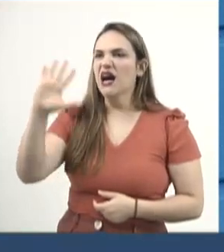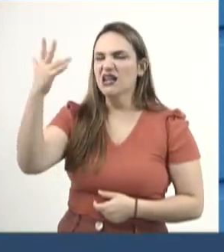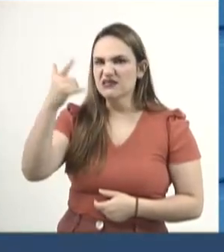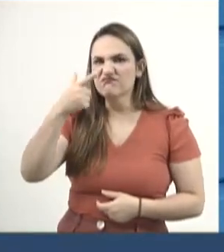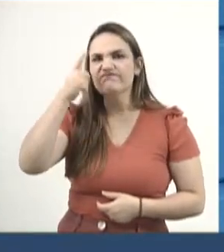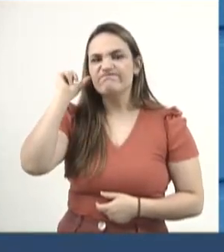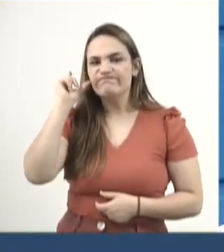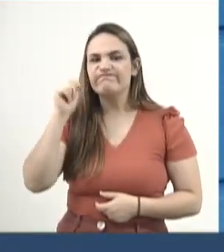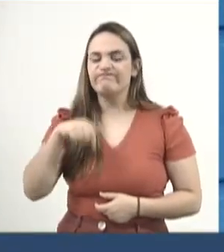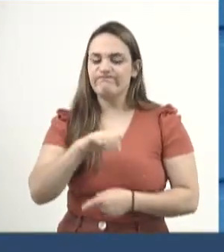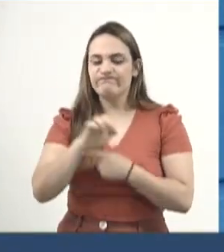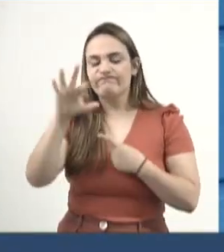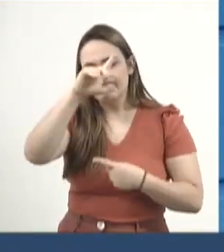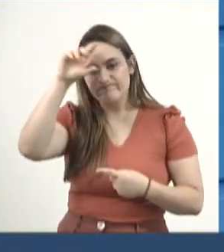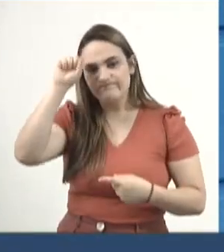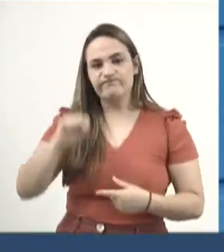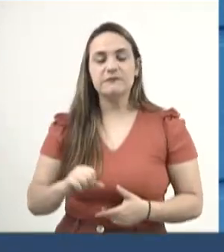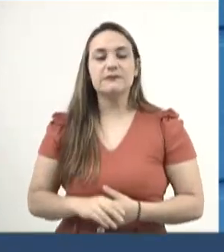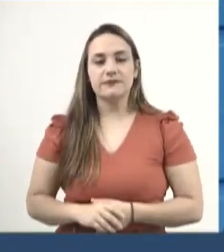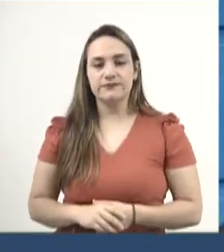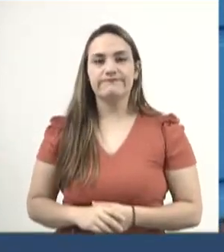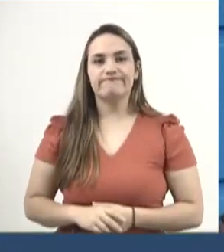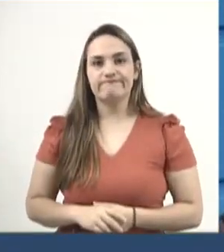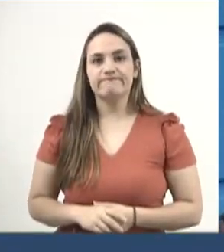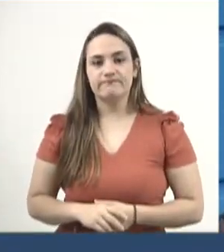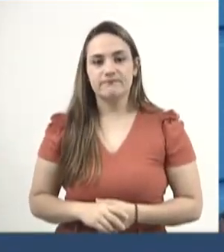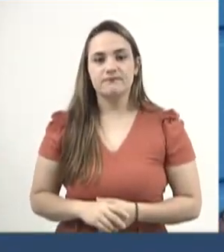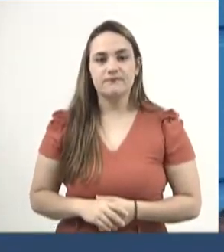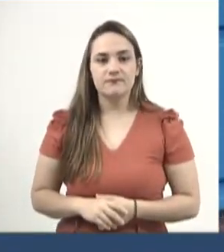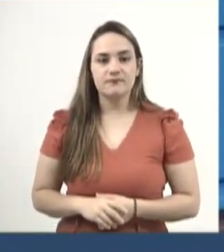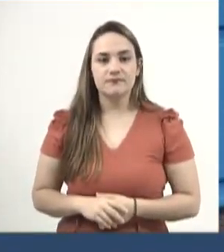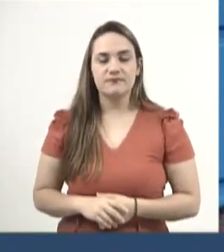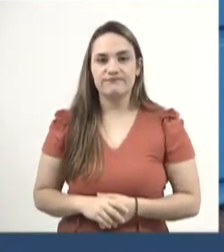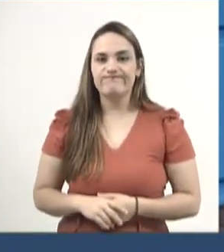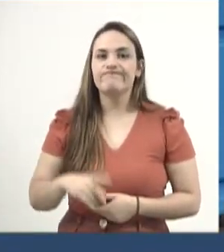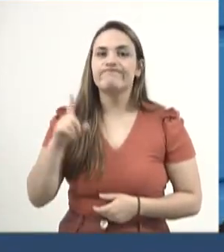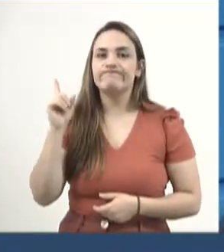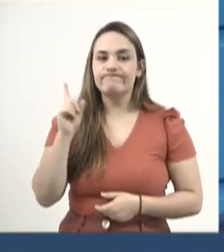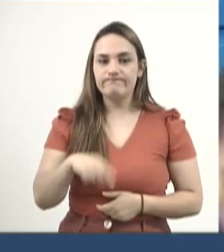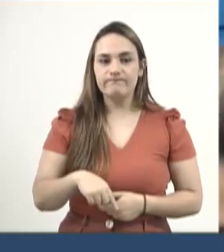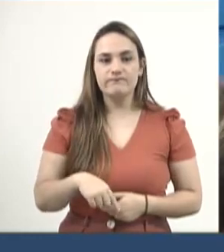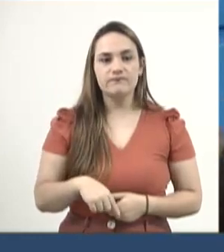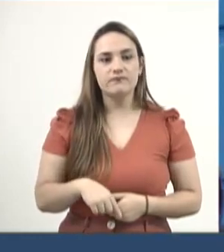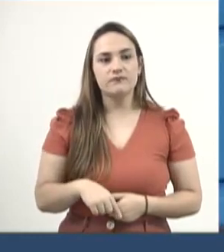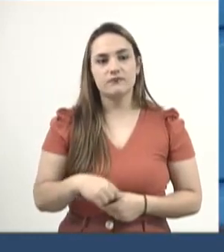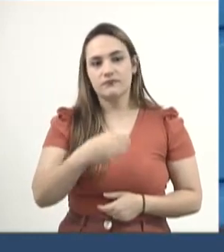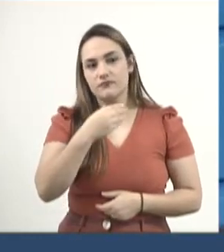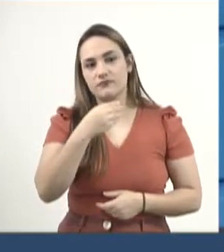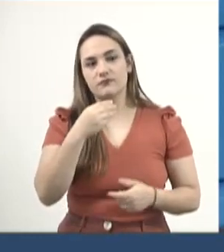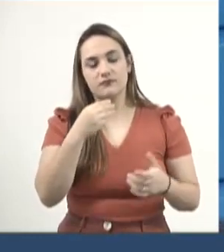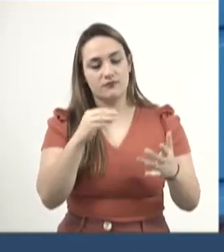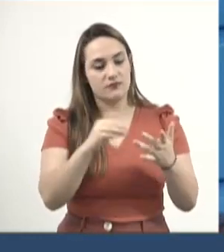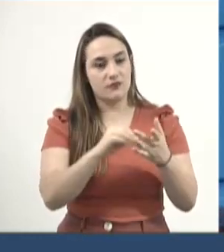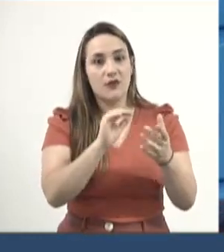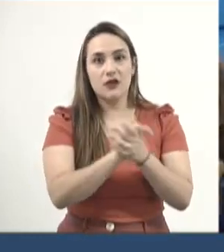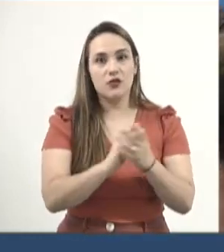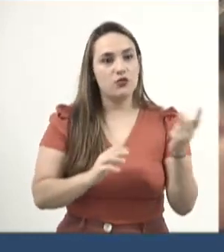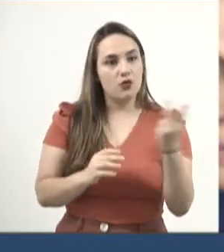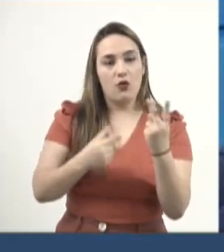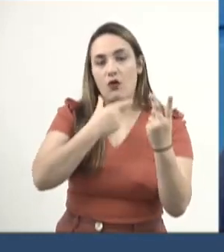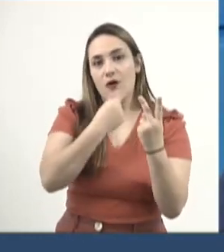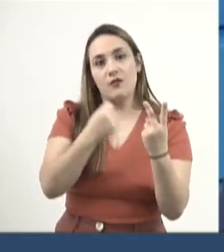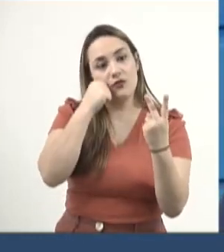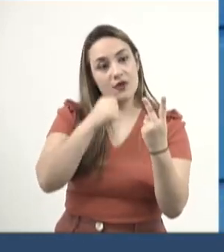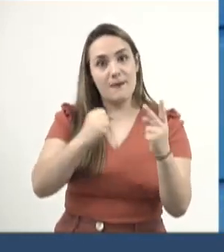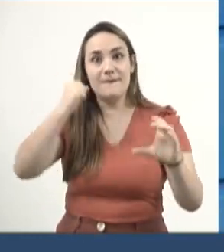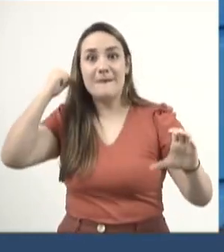ontem no nosso estado, Mato Grosso do Sul, que foi um assassinato brutal de um casal indígena em que